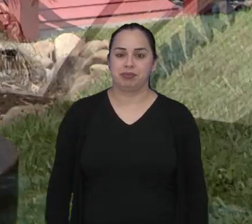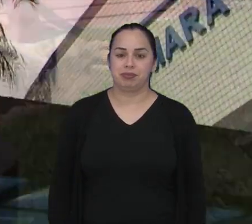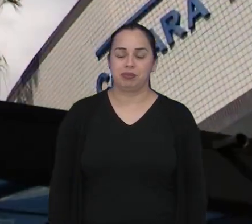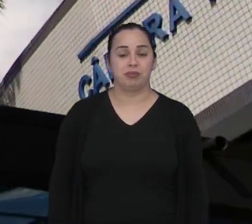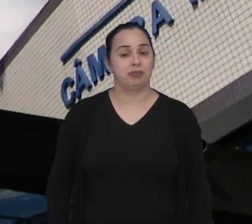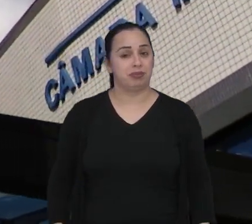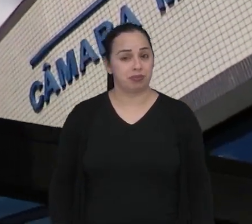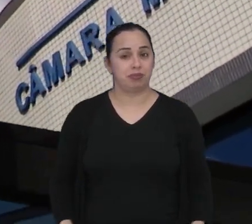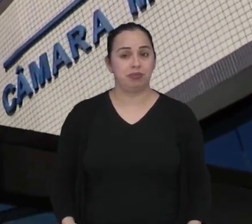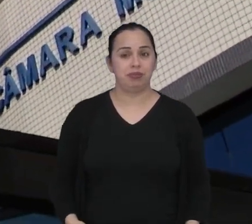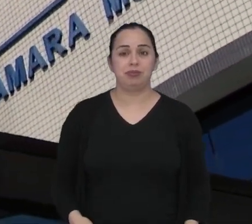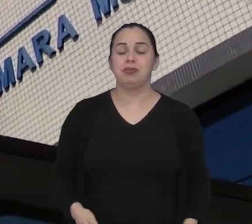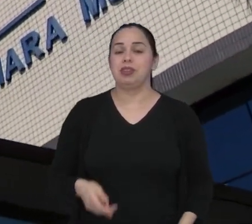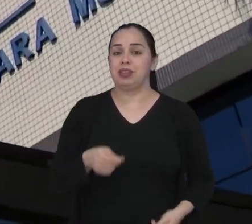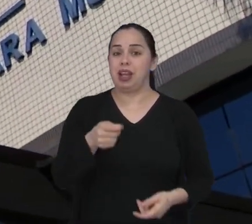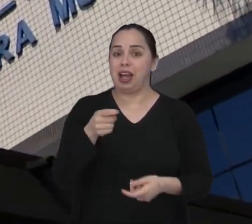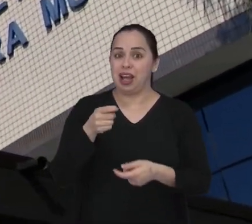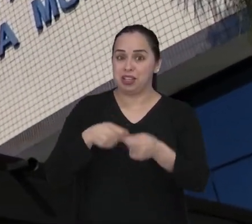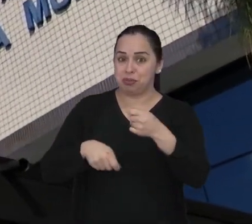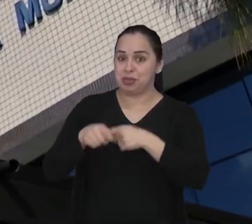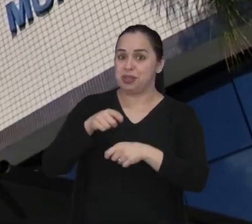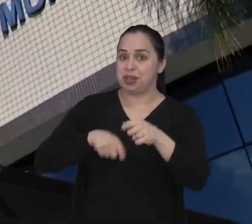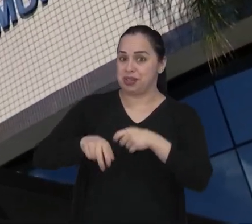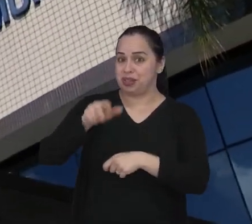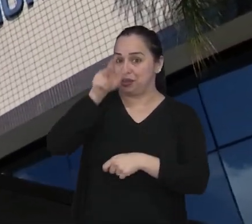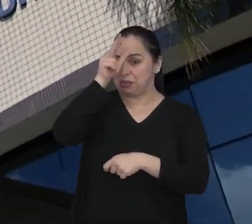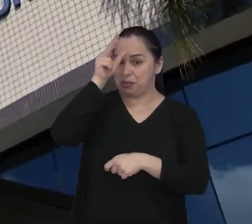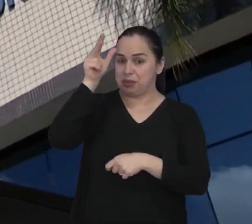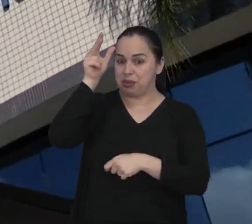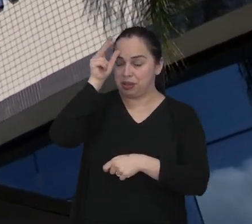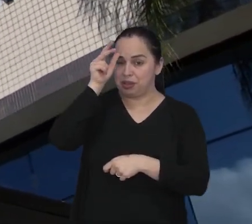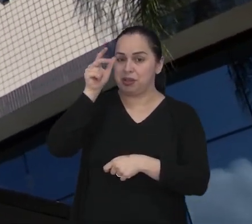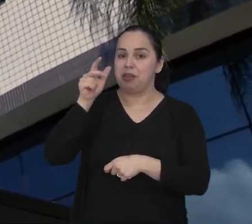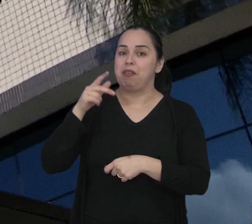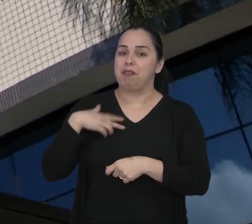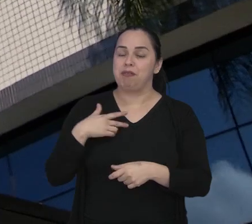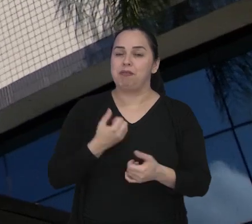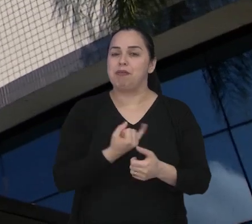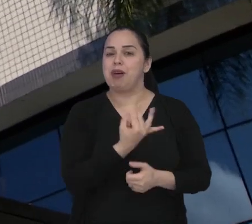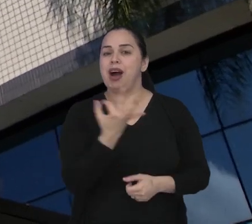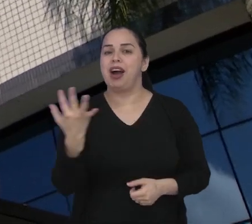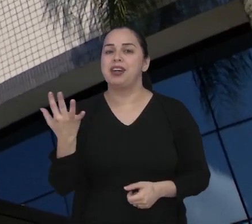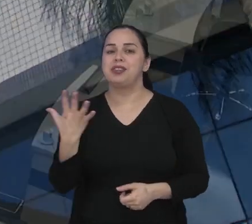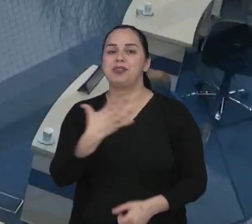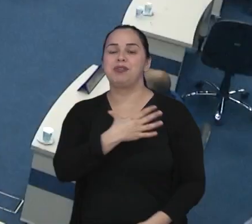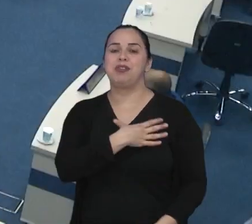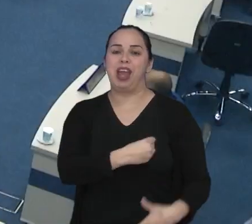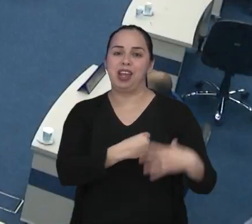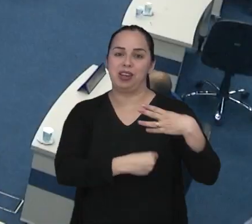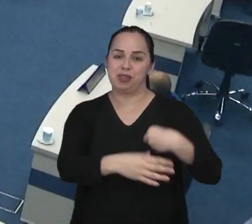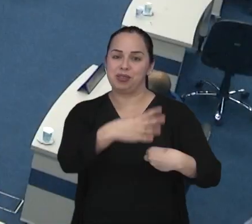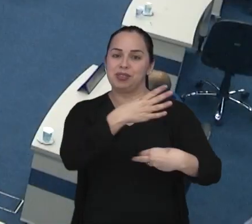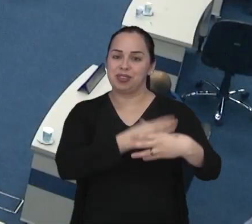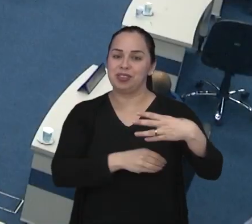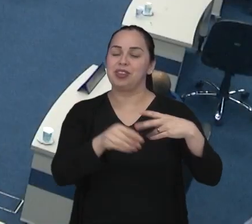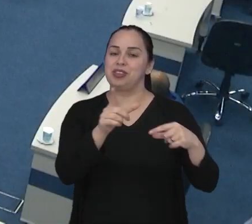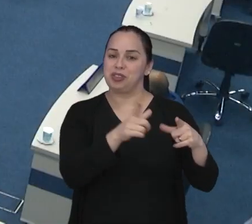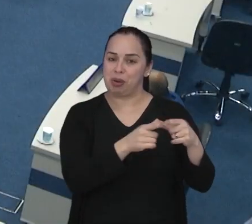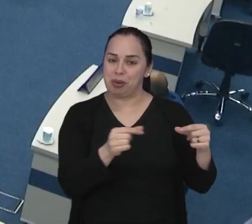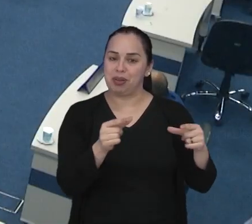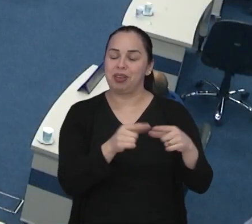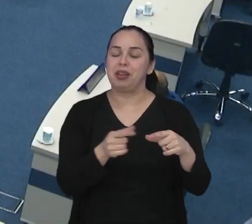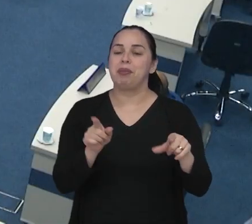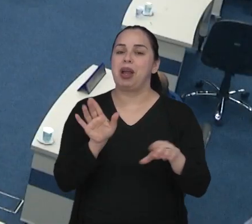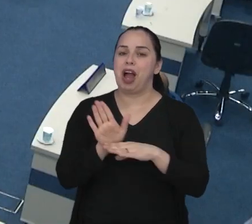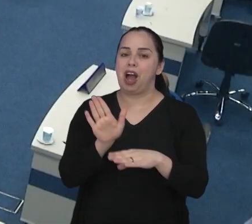Na administração do município, muitos niquês, descendentes japoneses, também contribuíram na